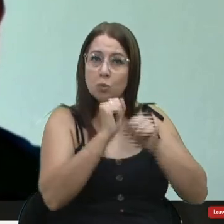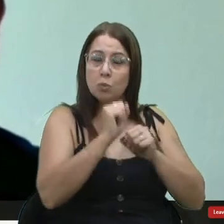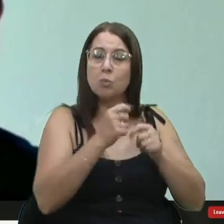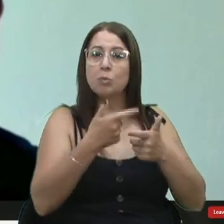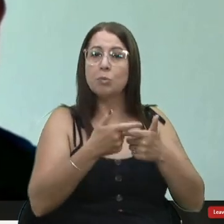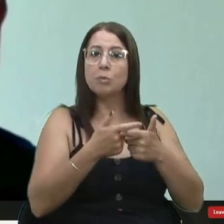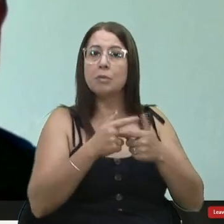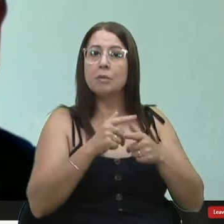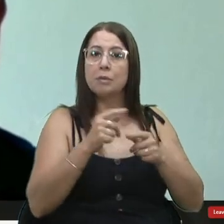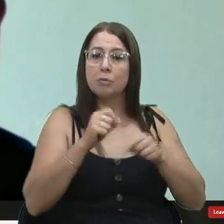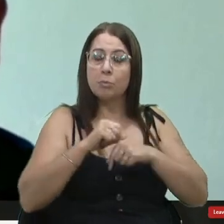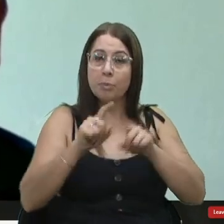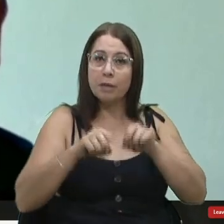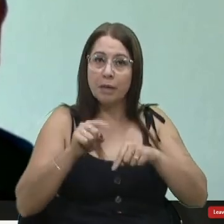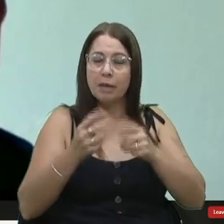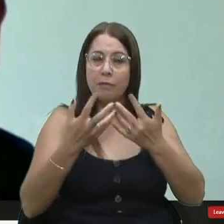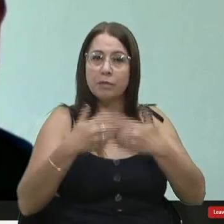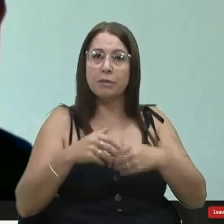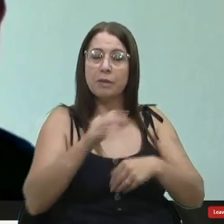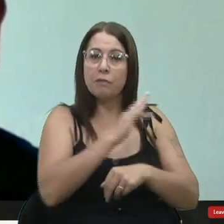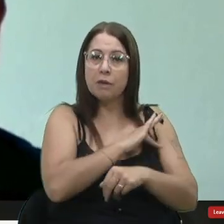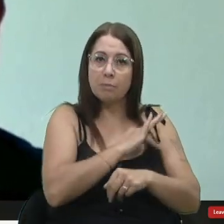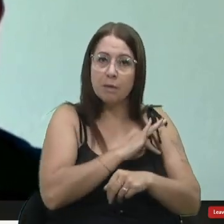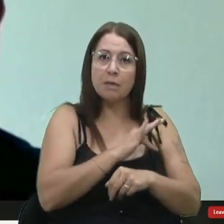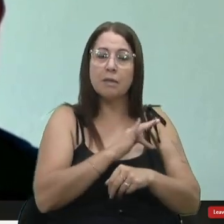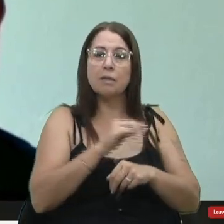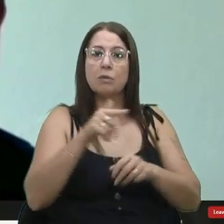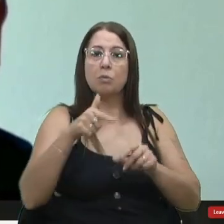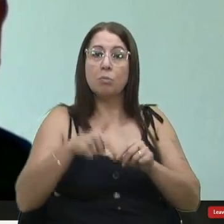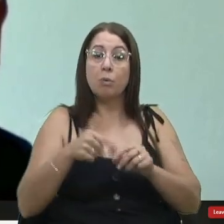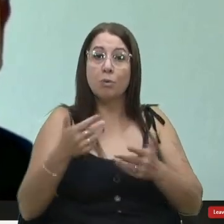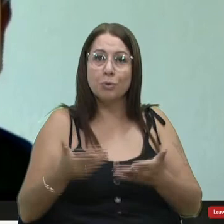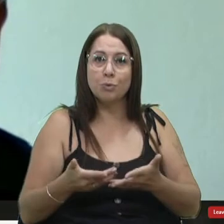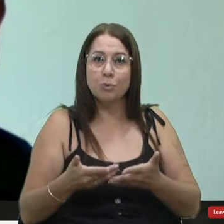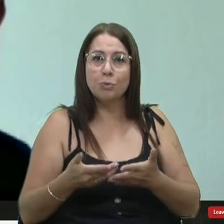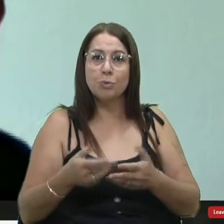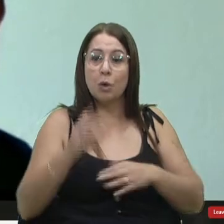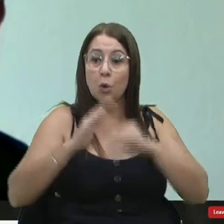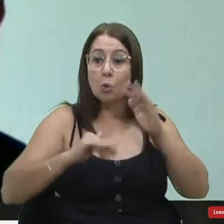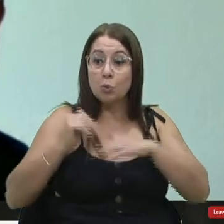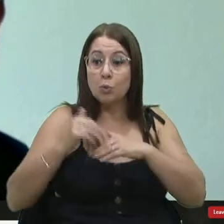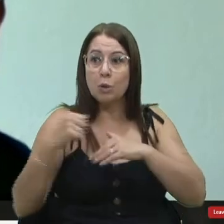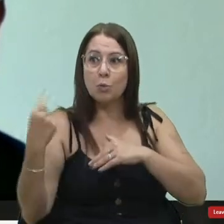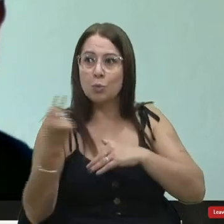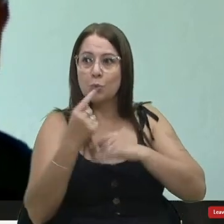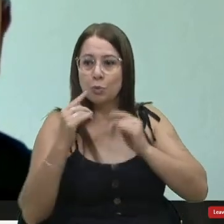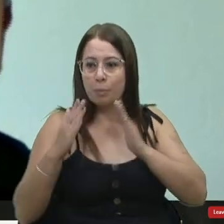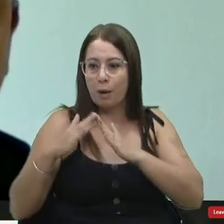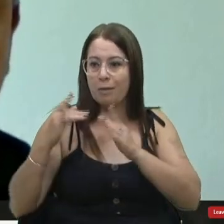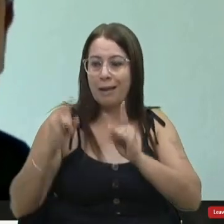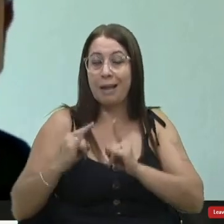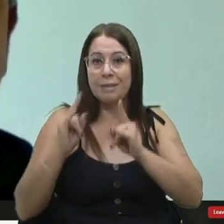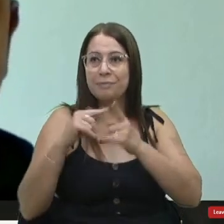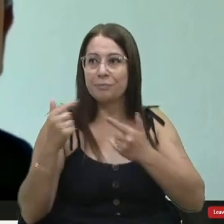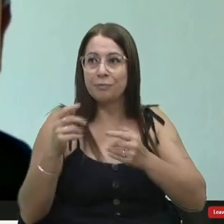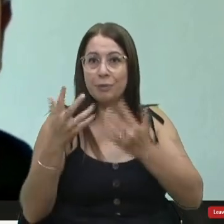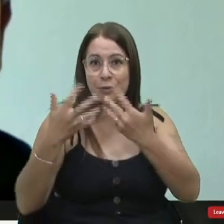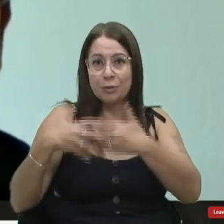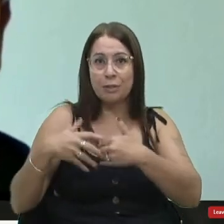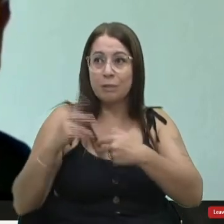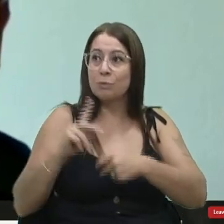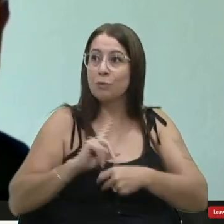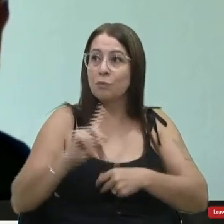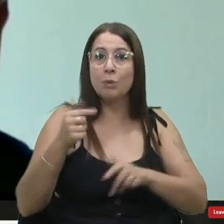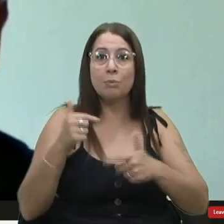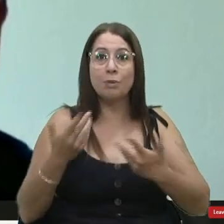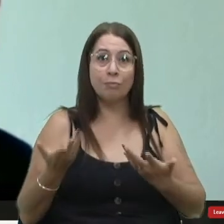o mercado está funcionando a farmácia está funcionando o posto gasolina está funcionando a construção civil está funcionando e todas essas pessoas estão indo trabalhar